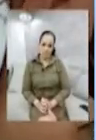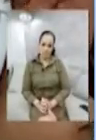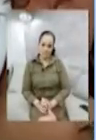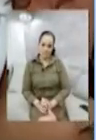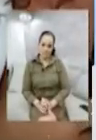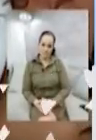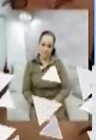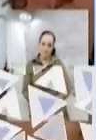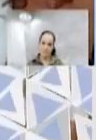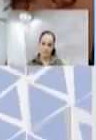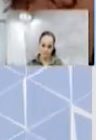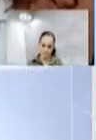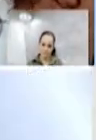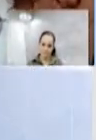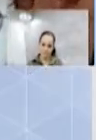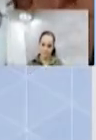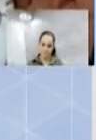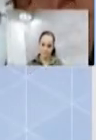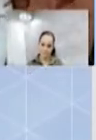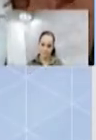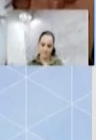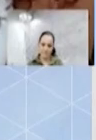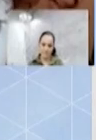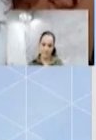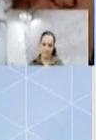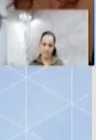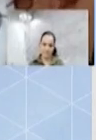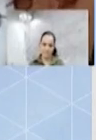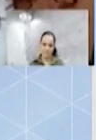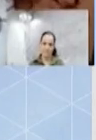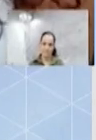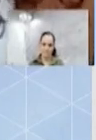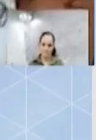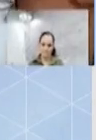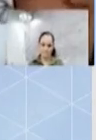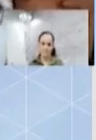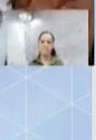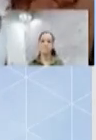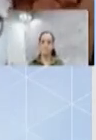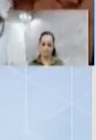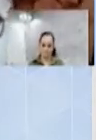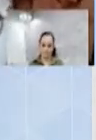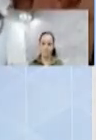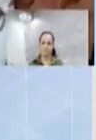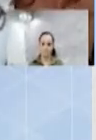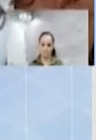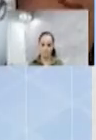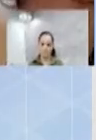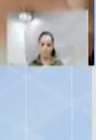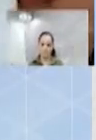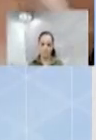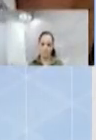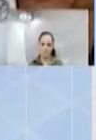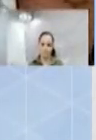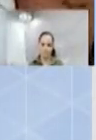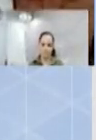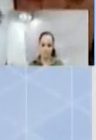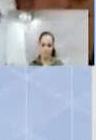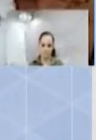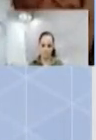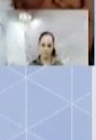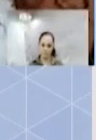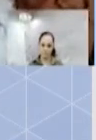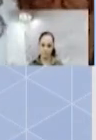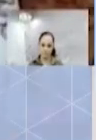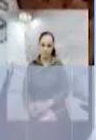a terça-feira da semana passada, como eu já estava com uma tosse seguente, com uma coriza, antes de ter o